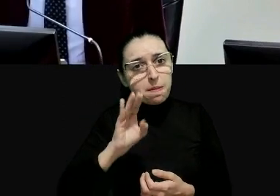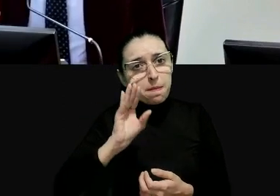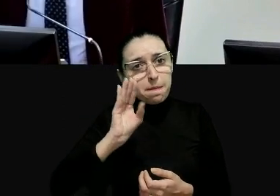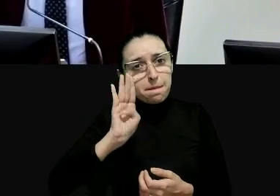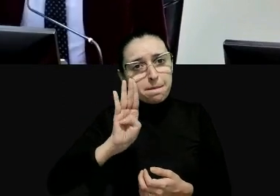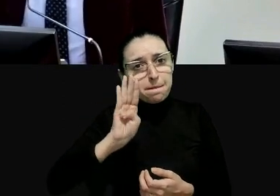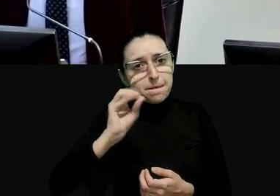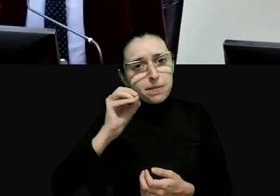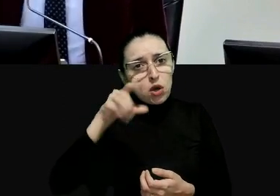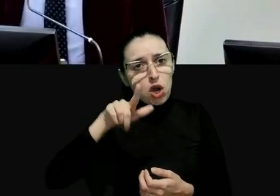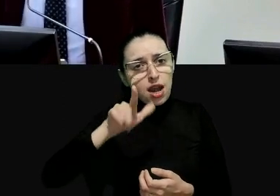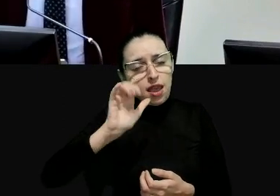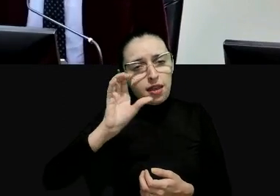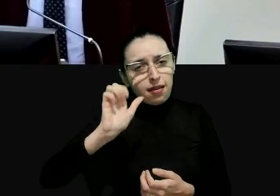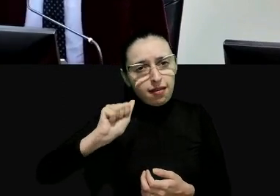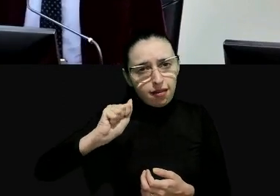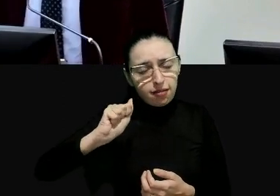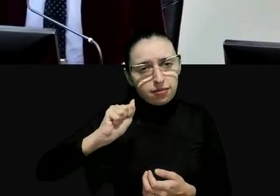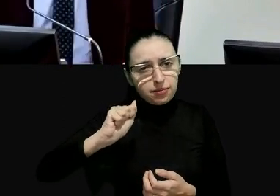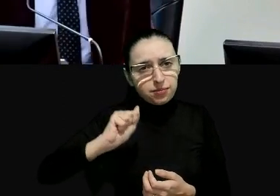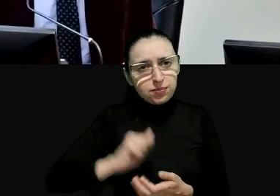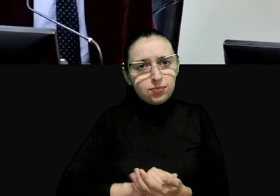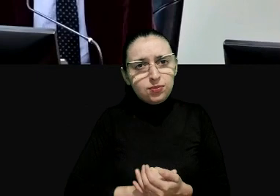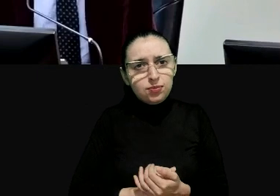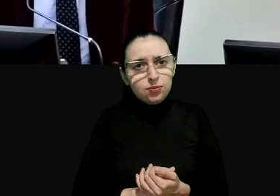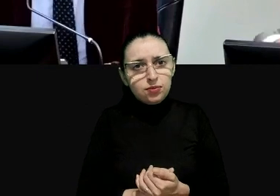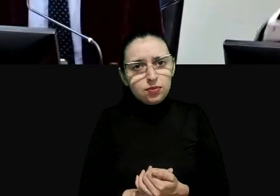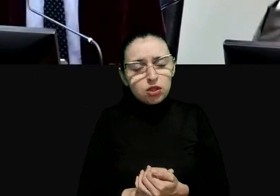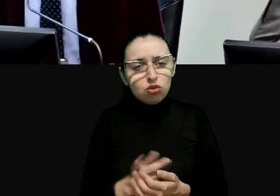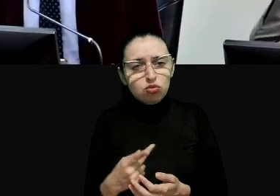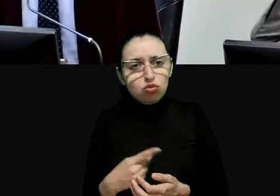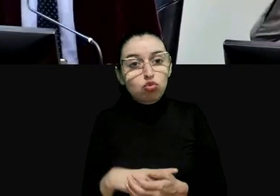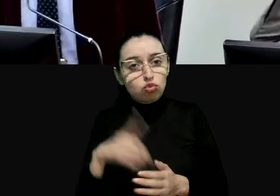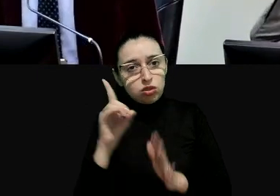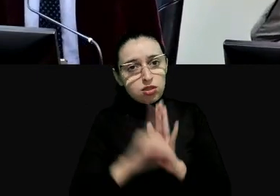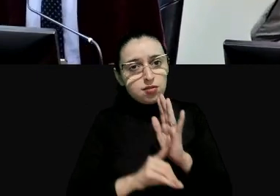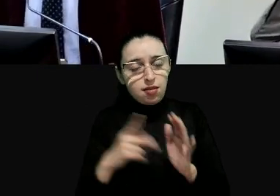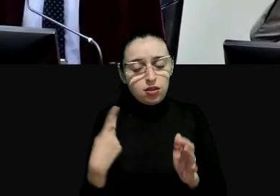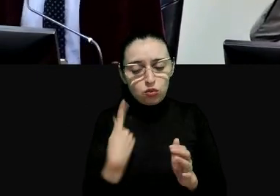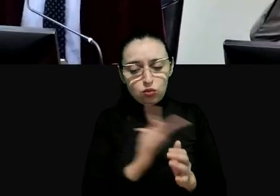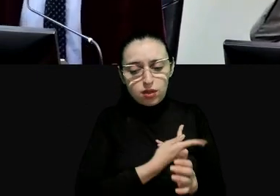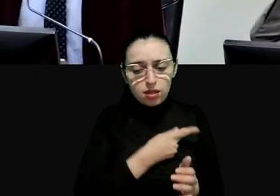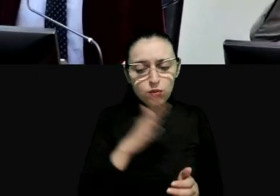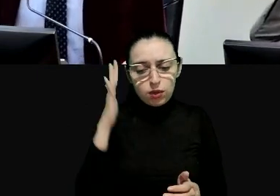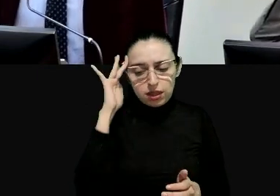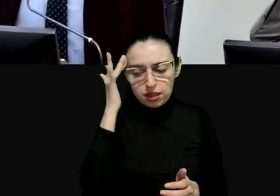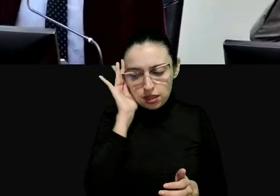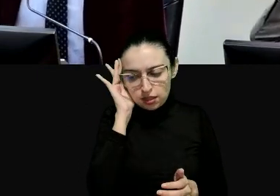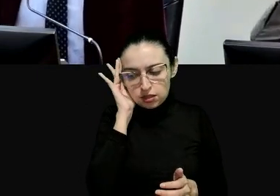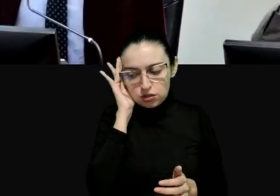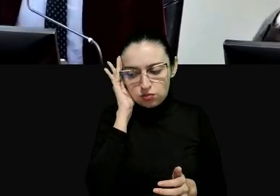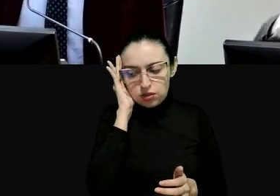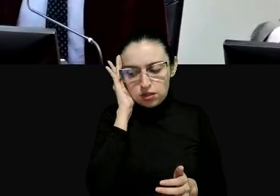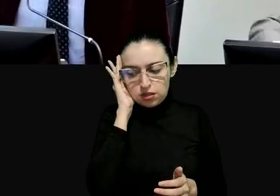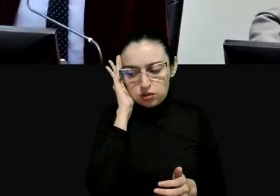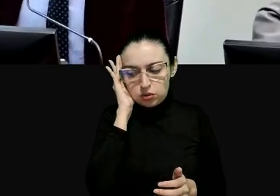labor dos juízes não tinham um papel os direitos humanos em cambio em